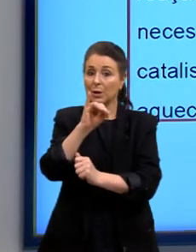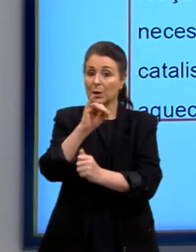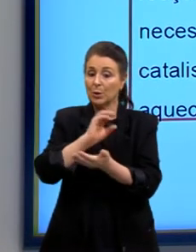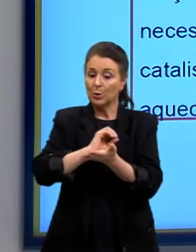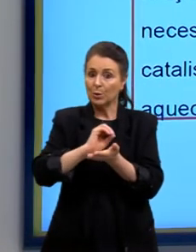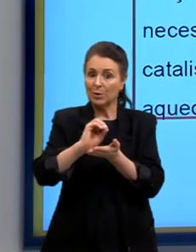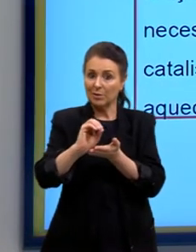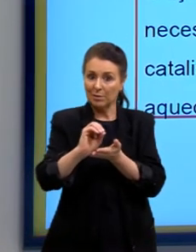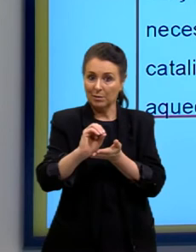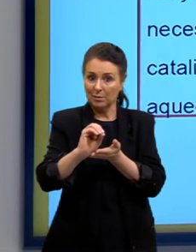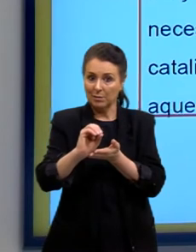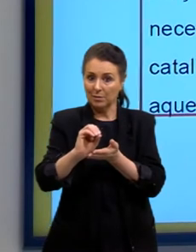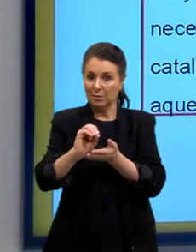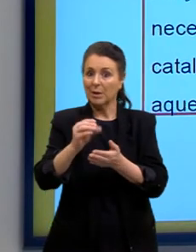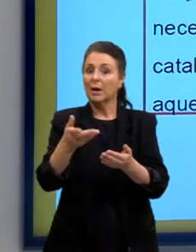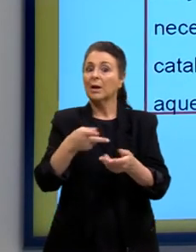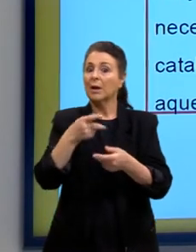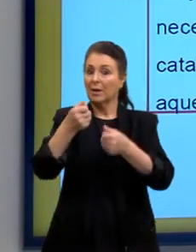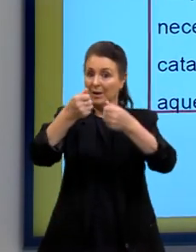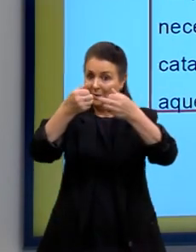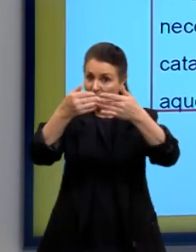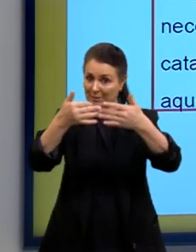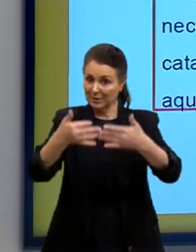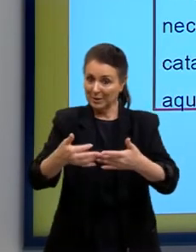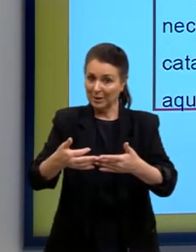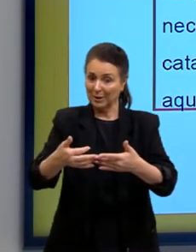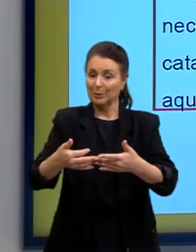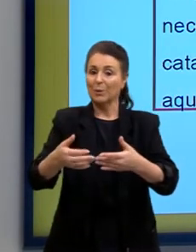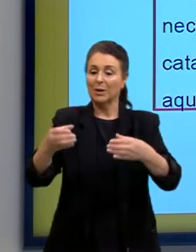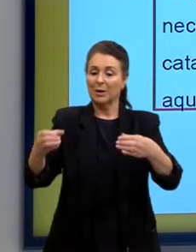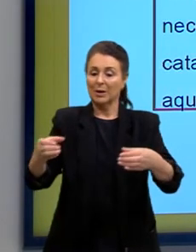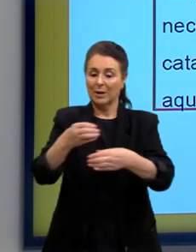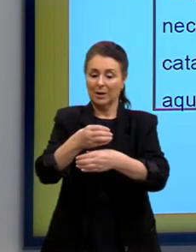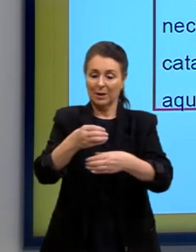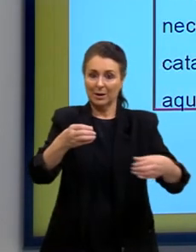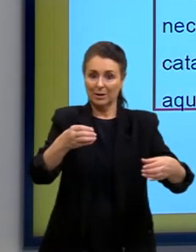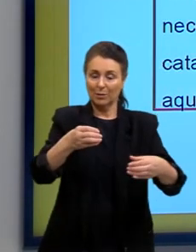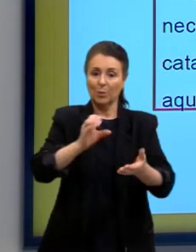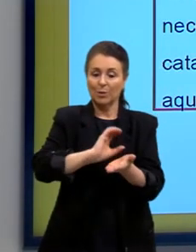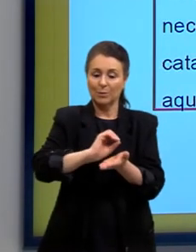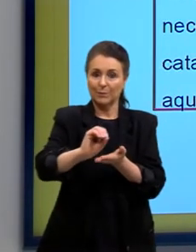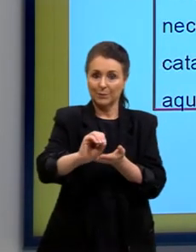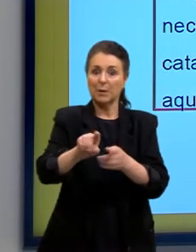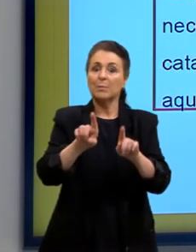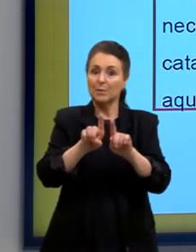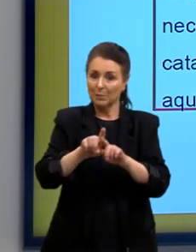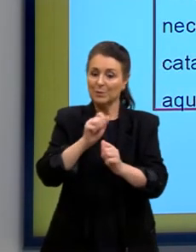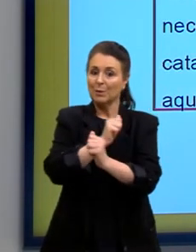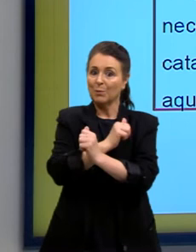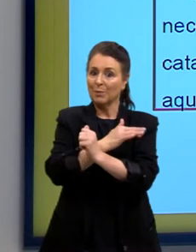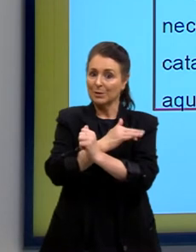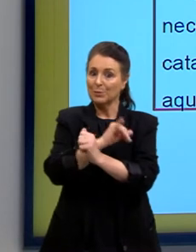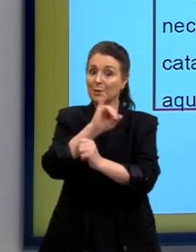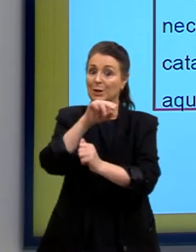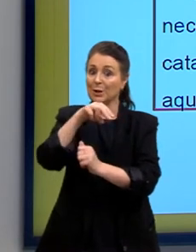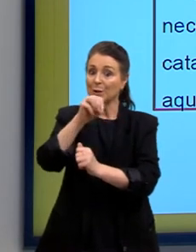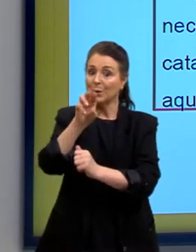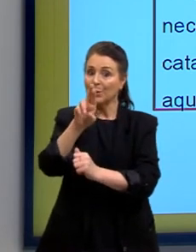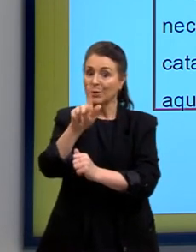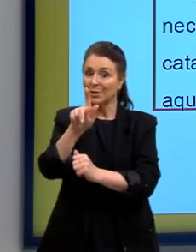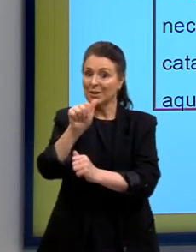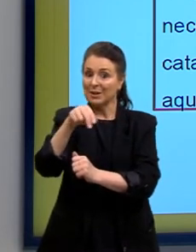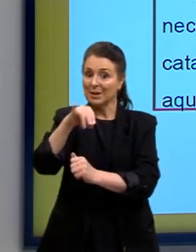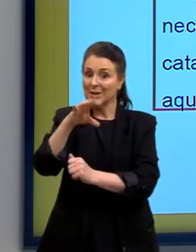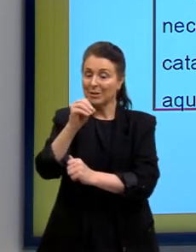falando de compostos orgânicos e reações orgânicas mas também pode ocorrer entre um ácido inorgânico e um álcool mas aí a